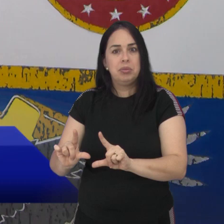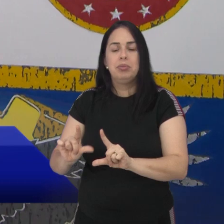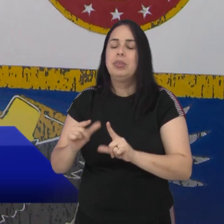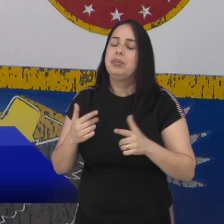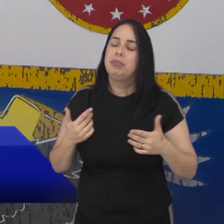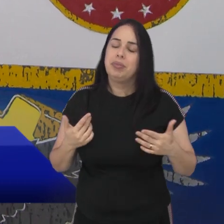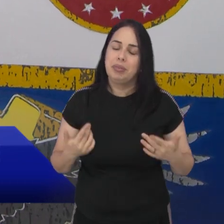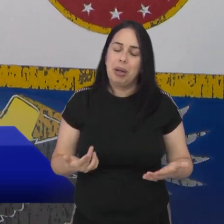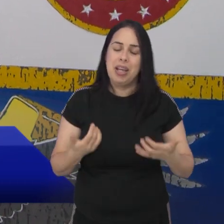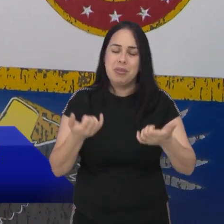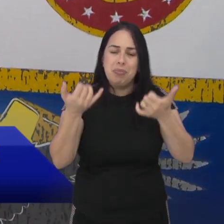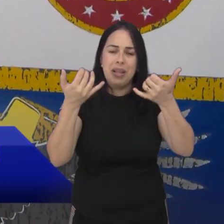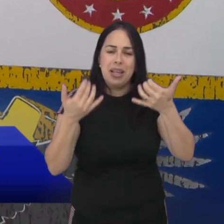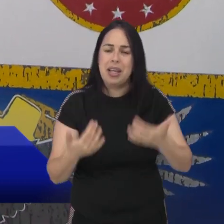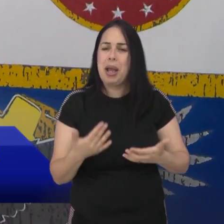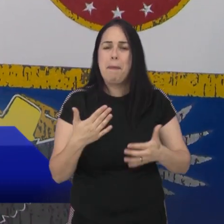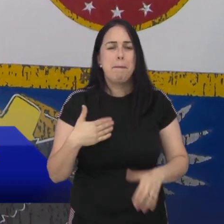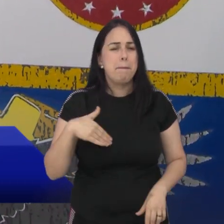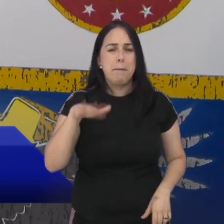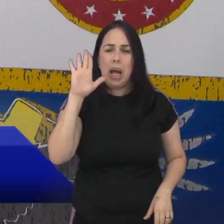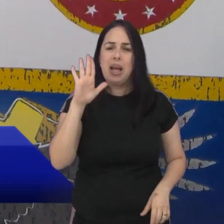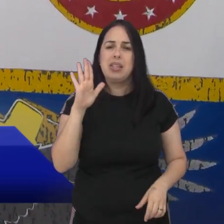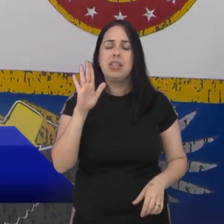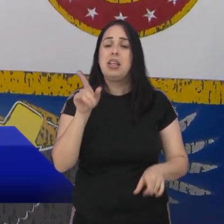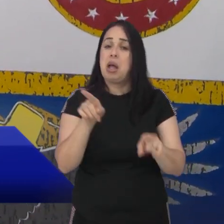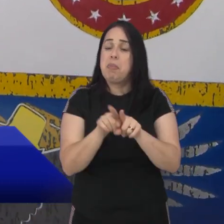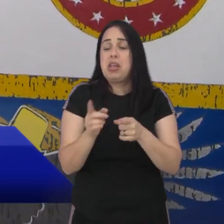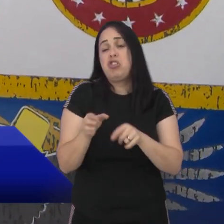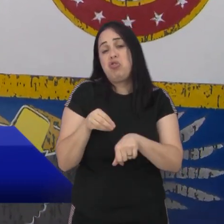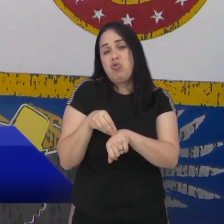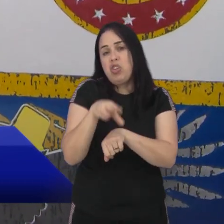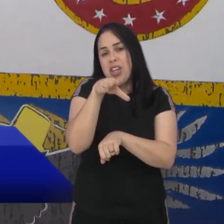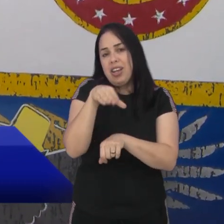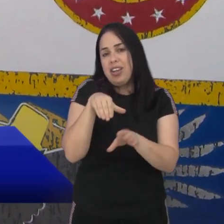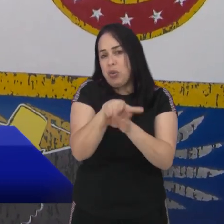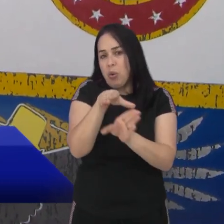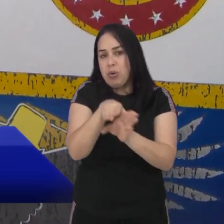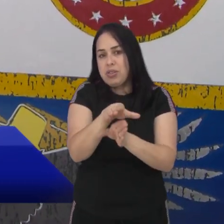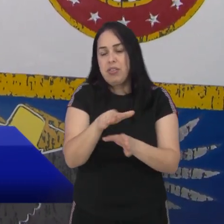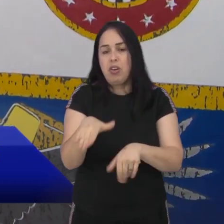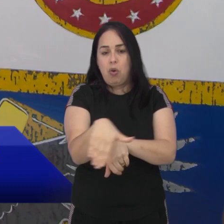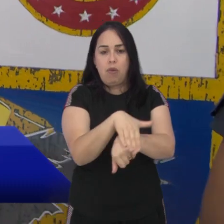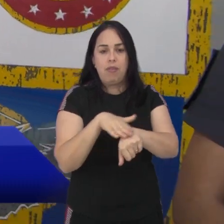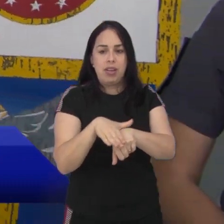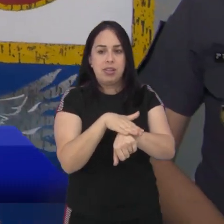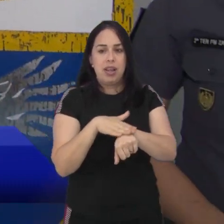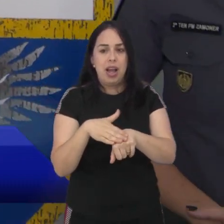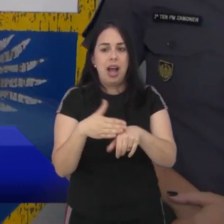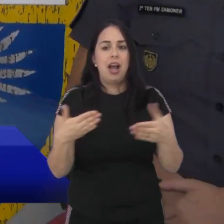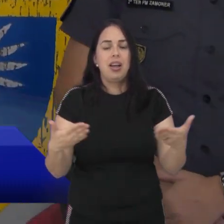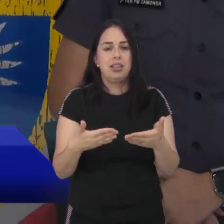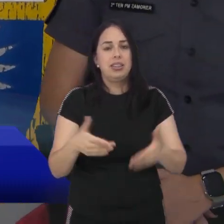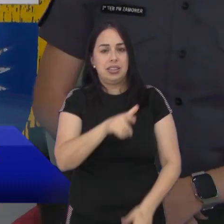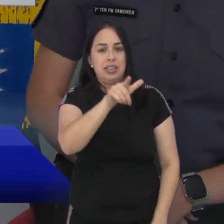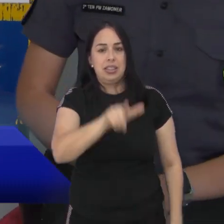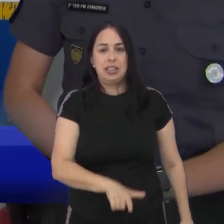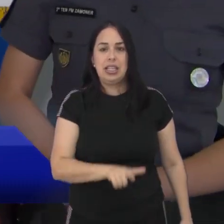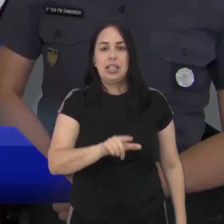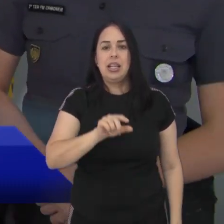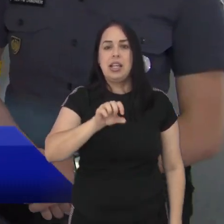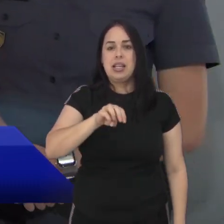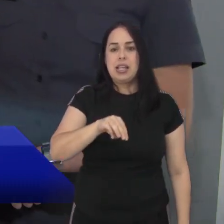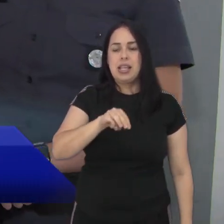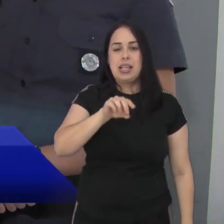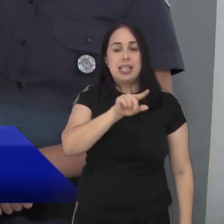no número de ocorrências. Para falar sobre esse assunto da dicas e orientação, eu converso nesse exato momento com a